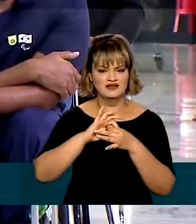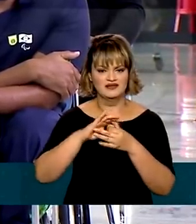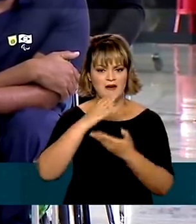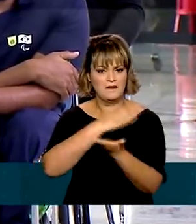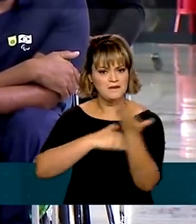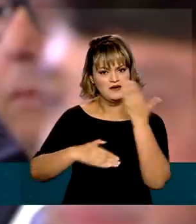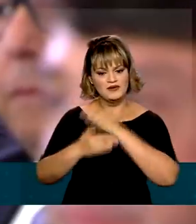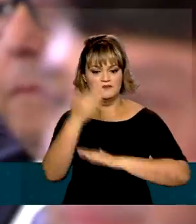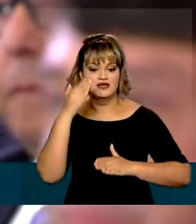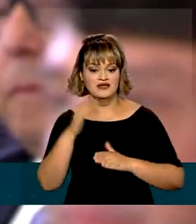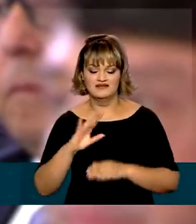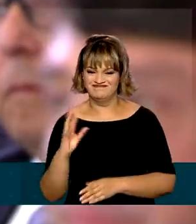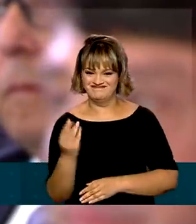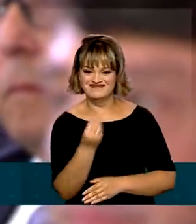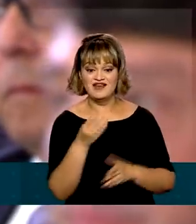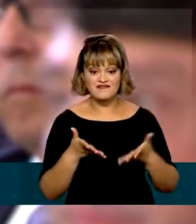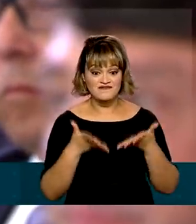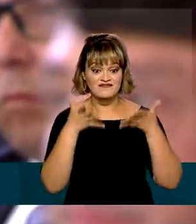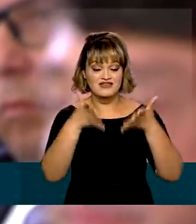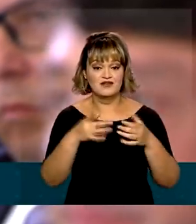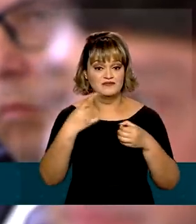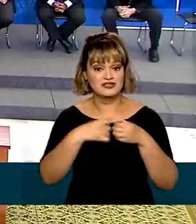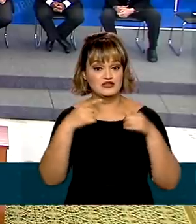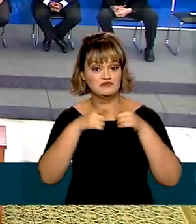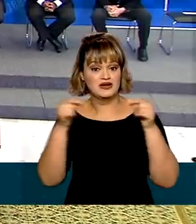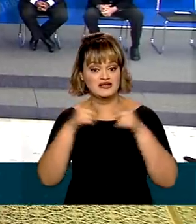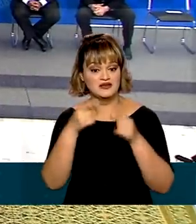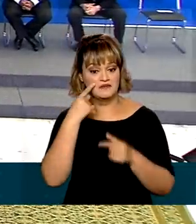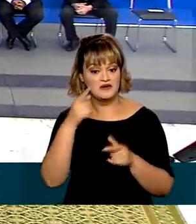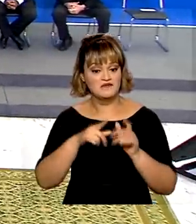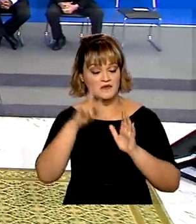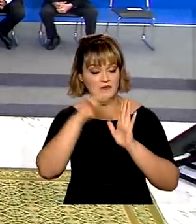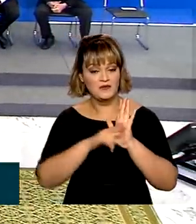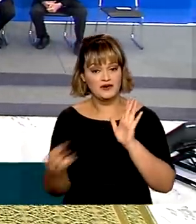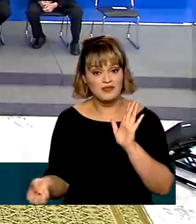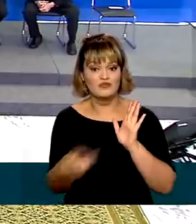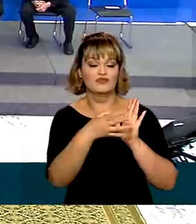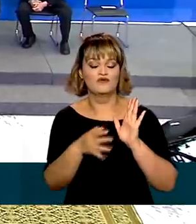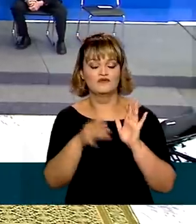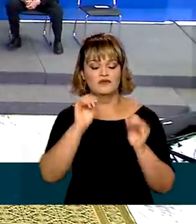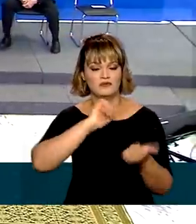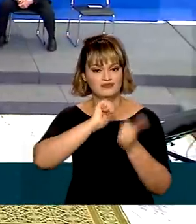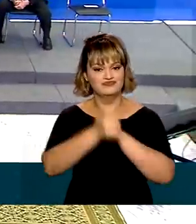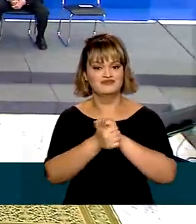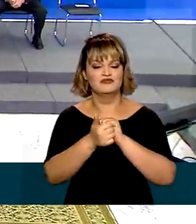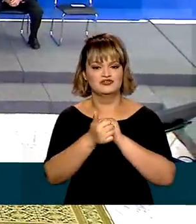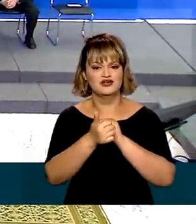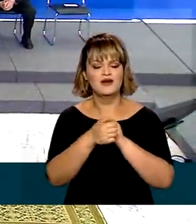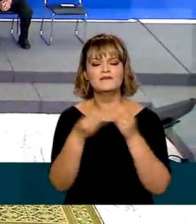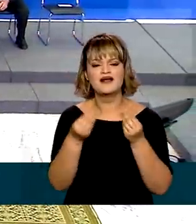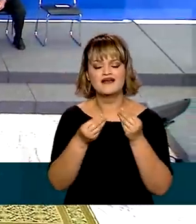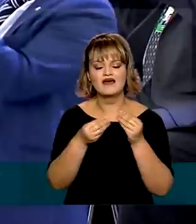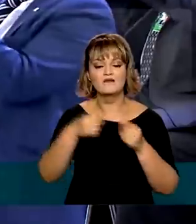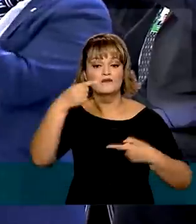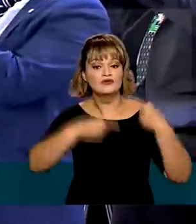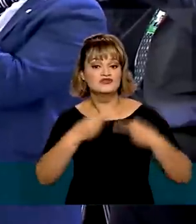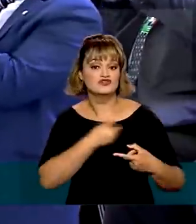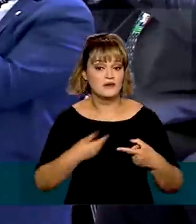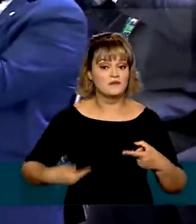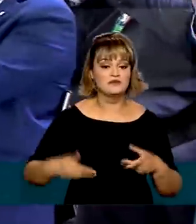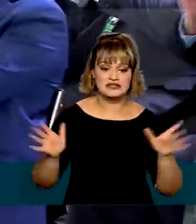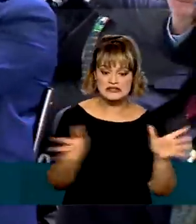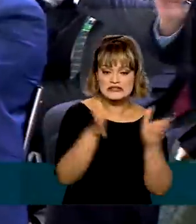para prestigiar o lançamento do Plano Nacional do Desporto, que vai aprimorar as políticas públicas para o setor e